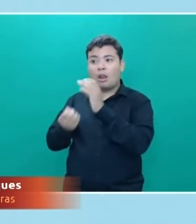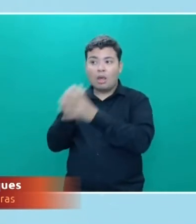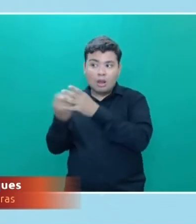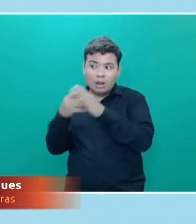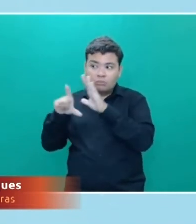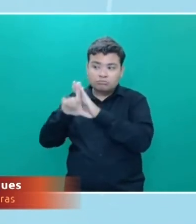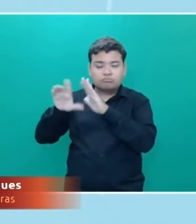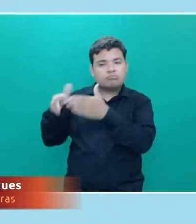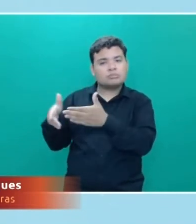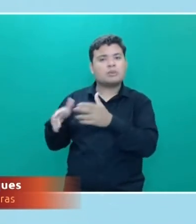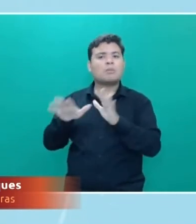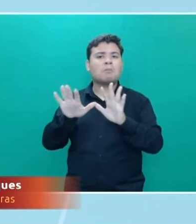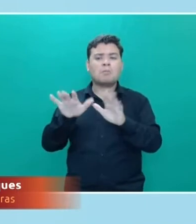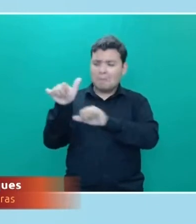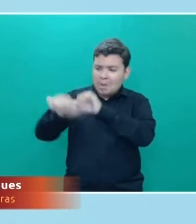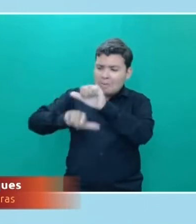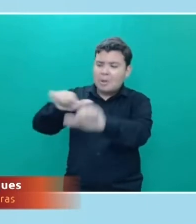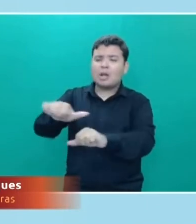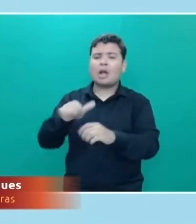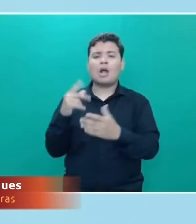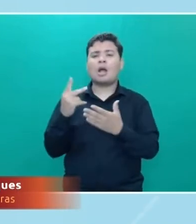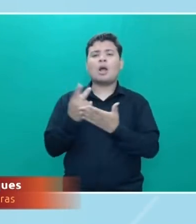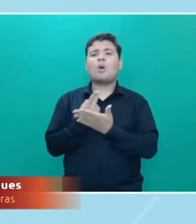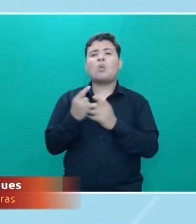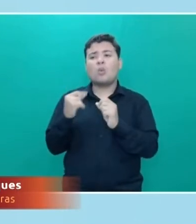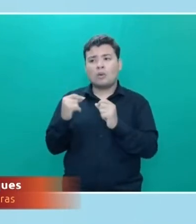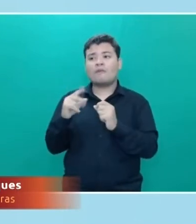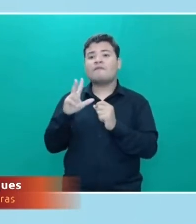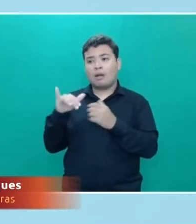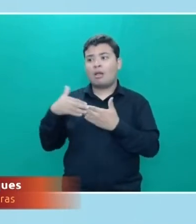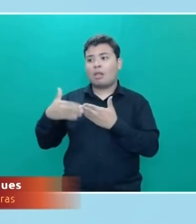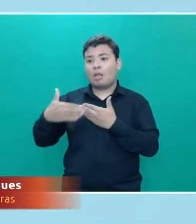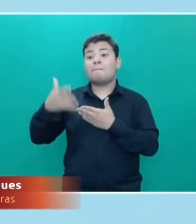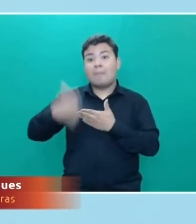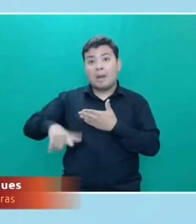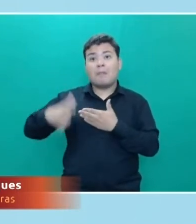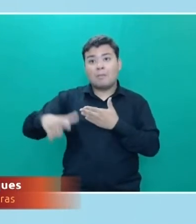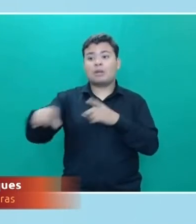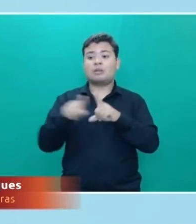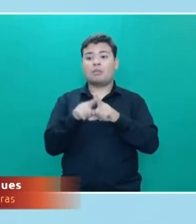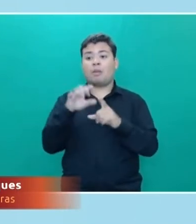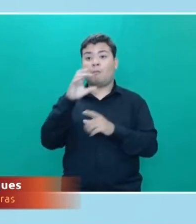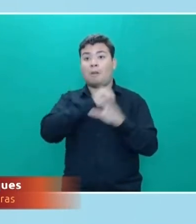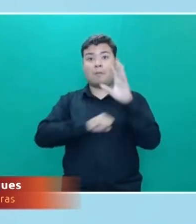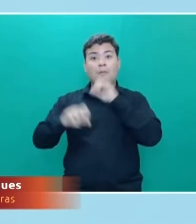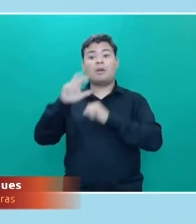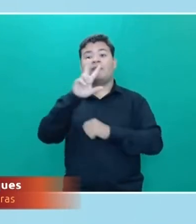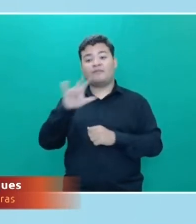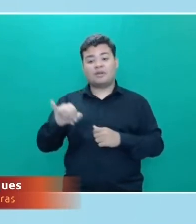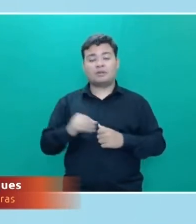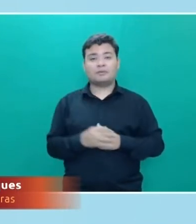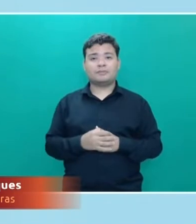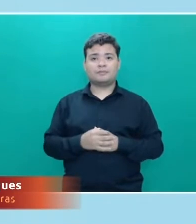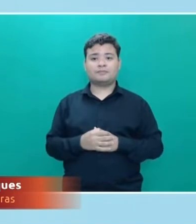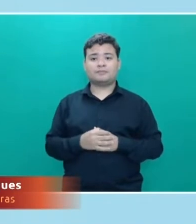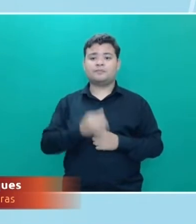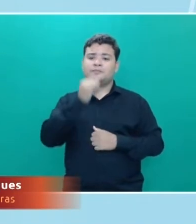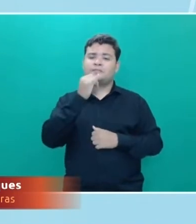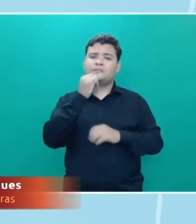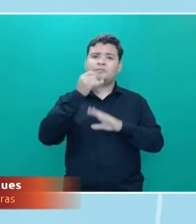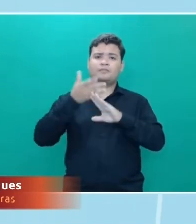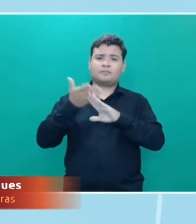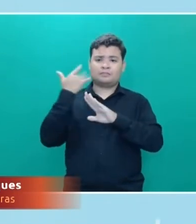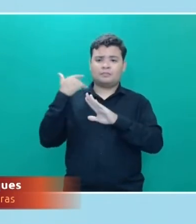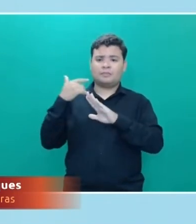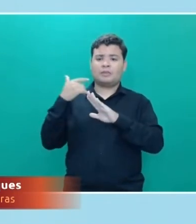elas vão se tornar cada vez mais frequentes e cada vez mais rápidas. Às vezes, a legislação que foi aprovada ali no